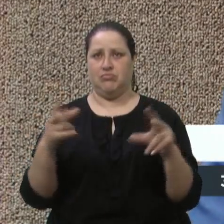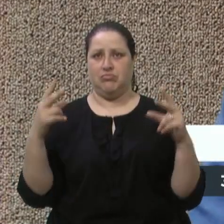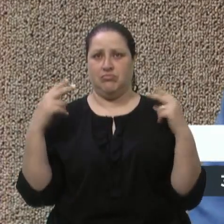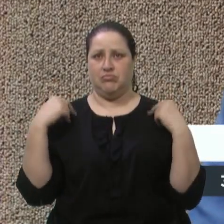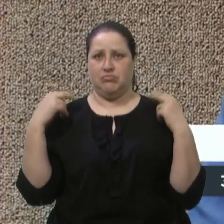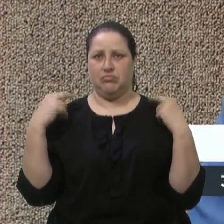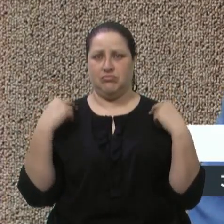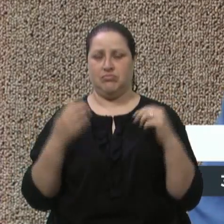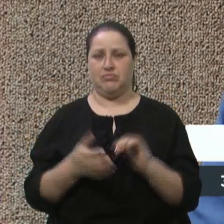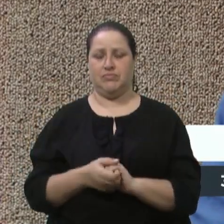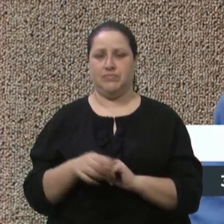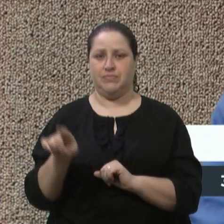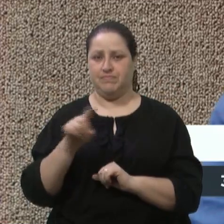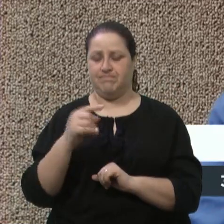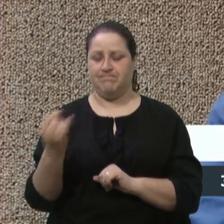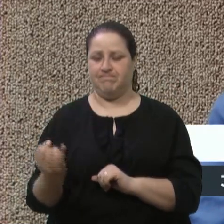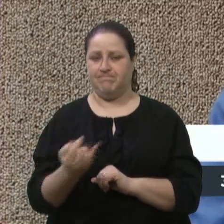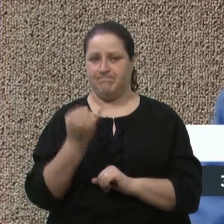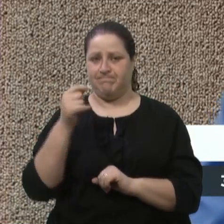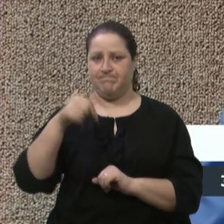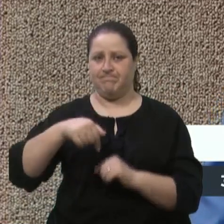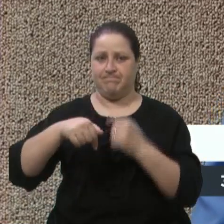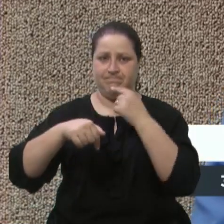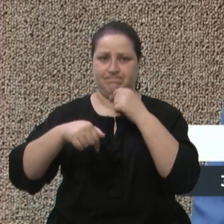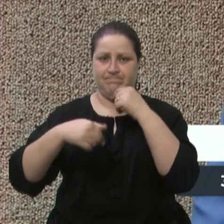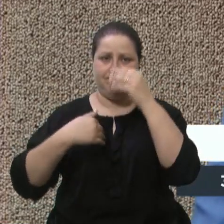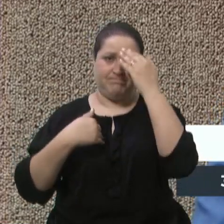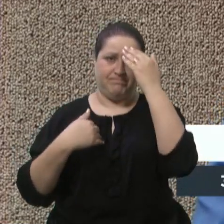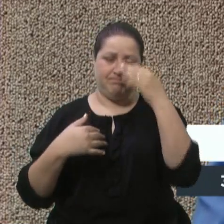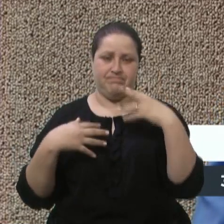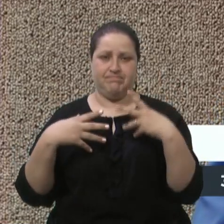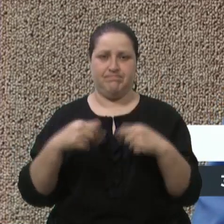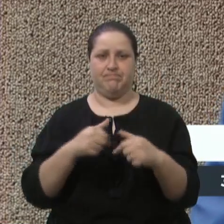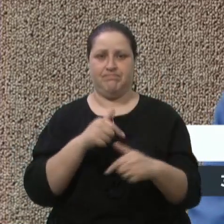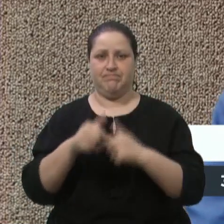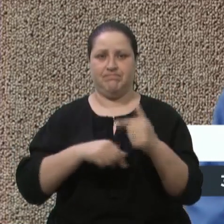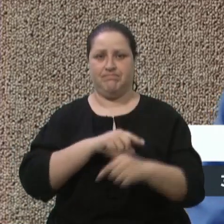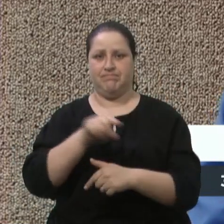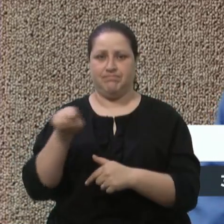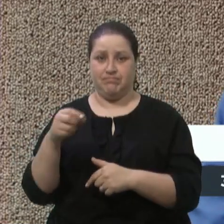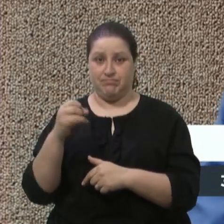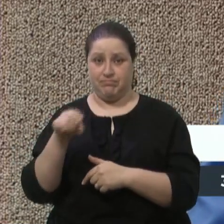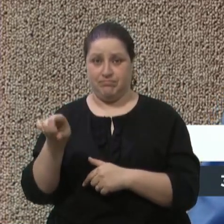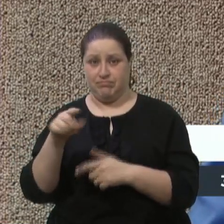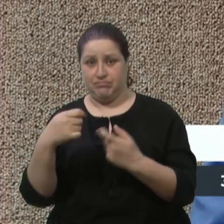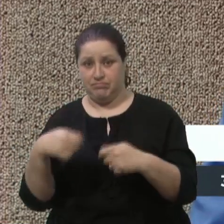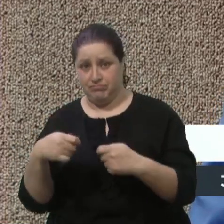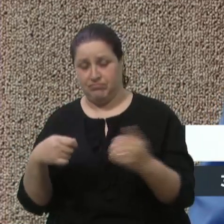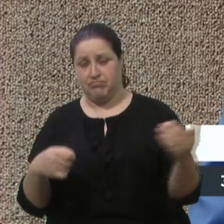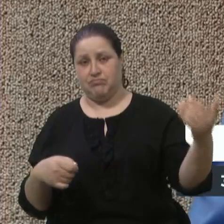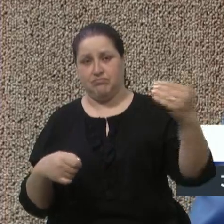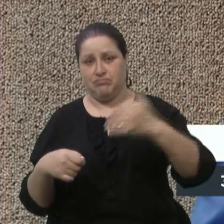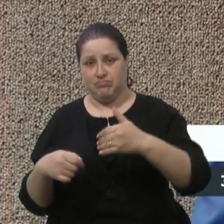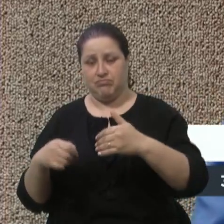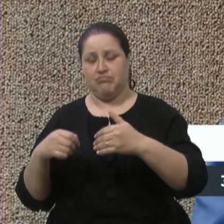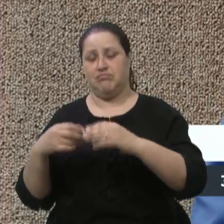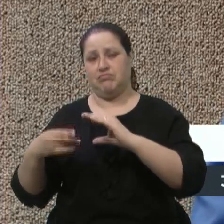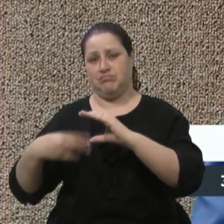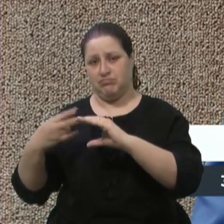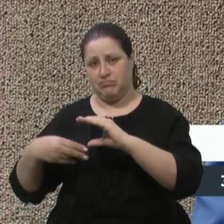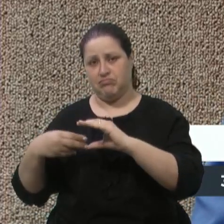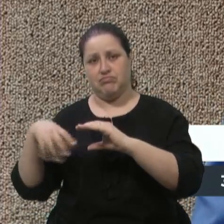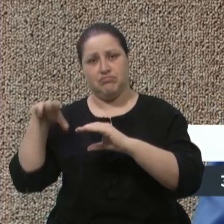pelo serviço que vocês prestam, e tudo o que vocês precisarem, essa Câmara estará aqui para escutá-los e tentar melhorar o serviço,